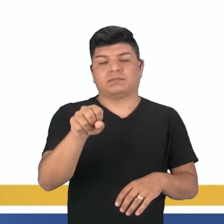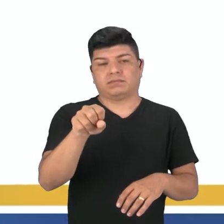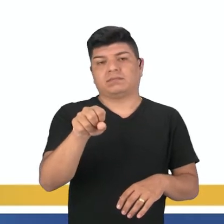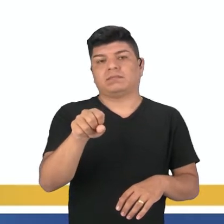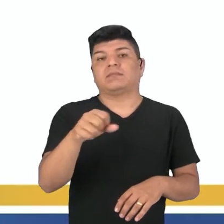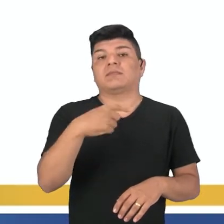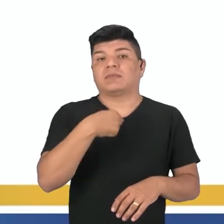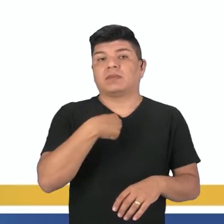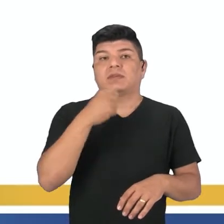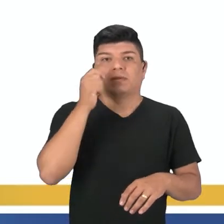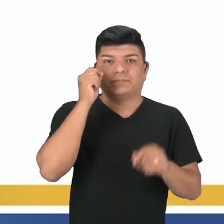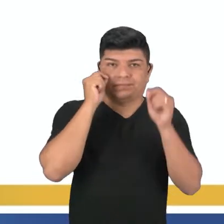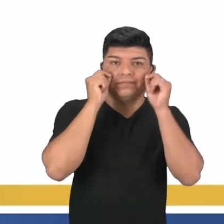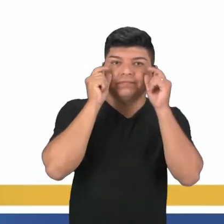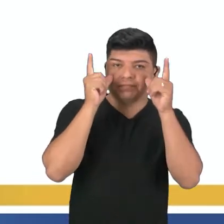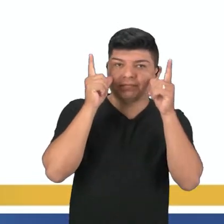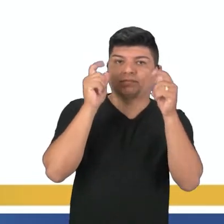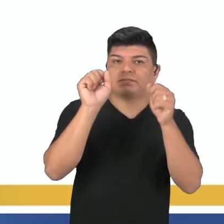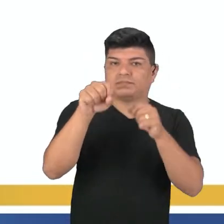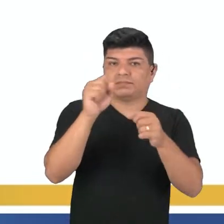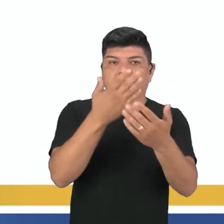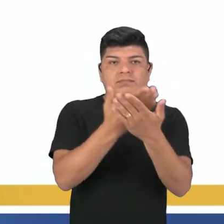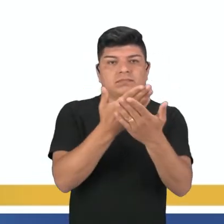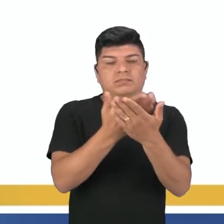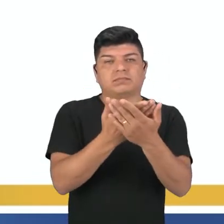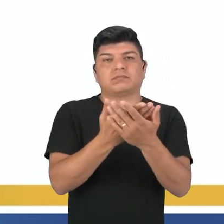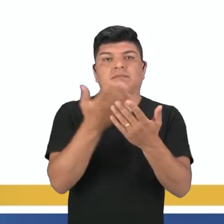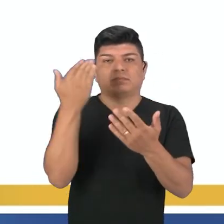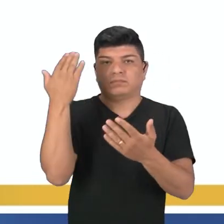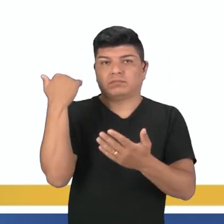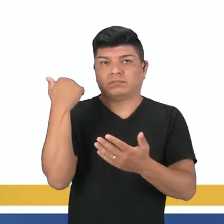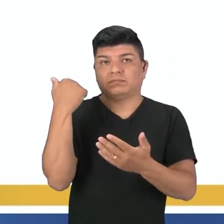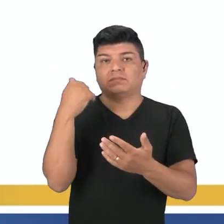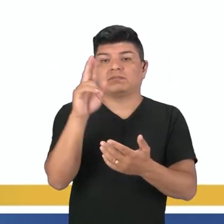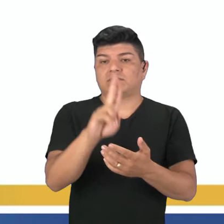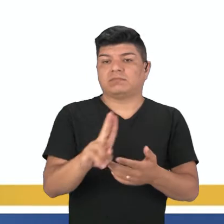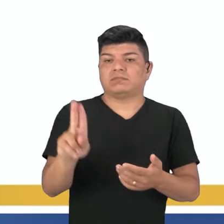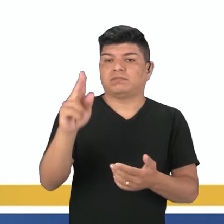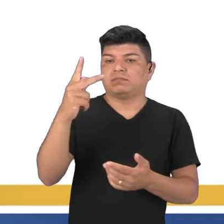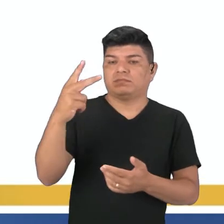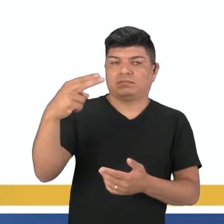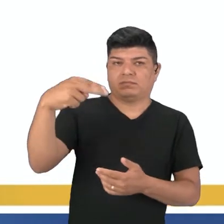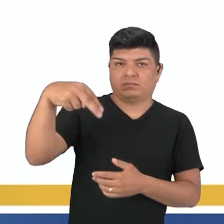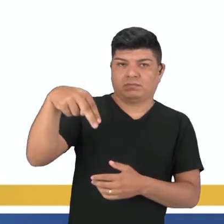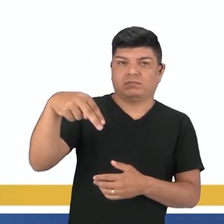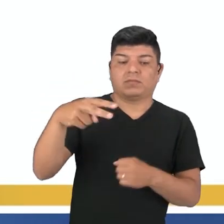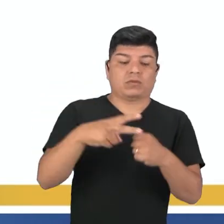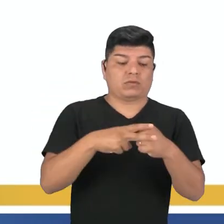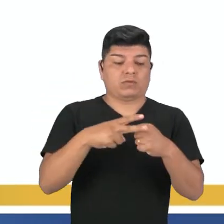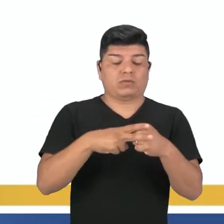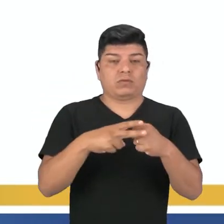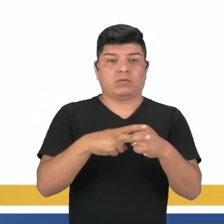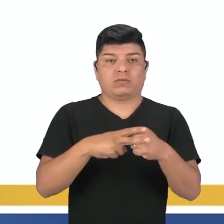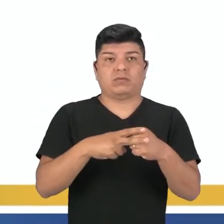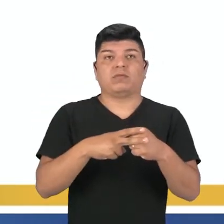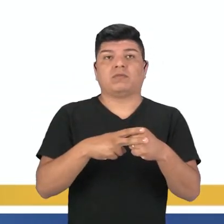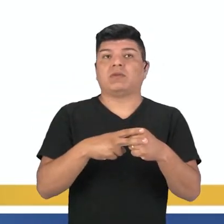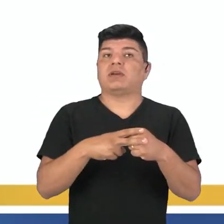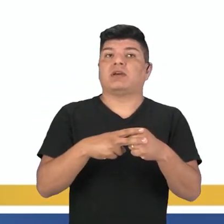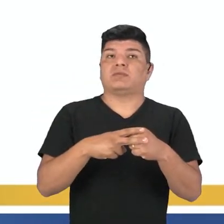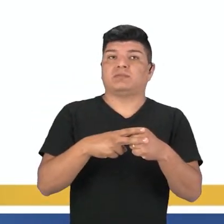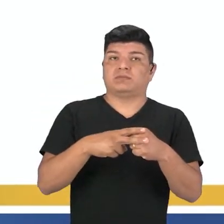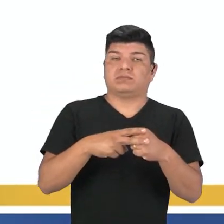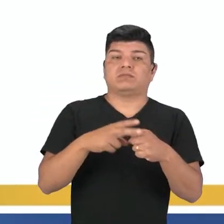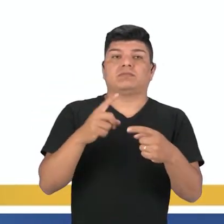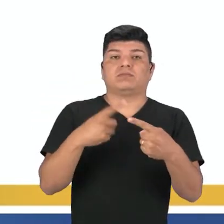class. Sim, eu estava prestando atenção na aula. Observem aí que eu usei também o pronome was, perdão, o verbo was, porque eu estou falando de I.